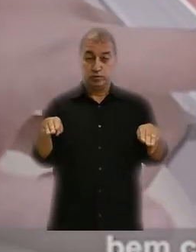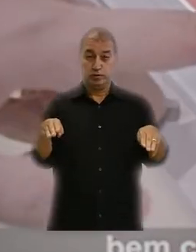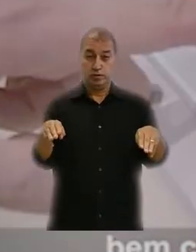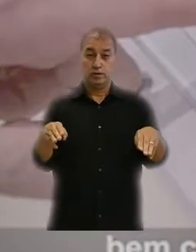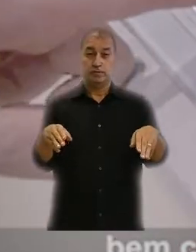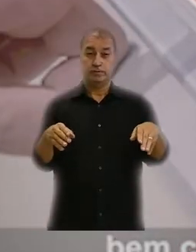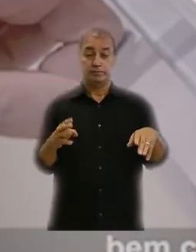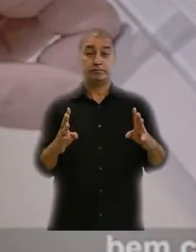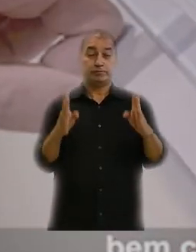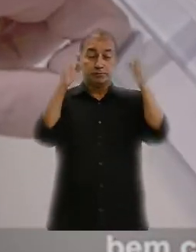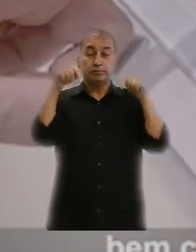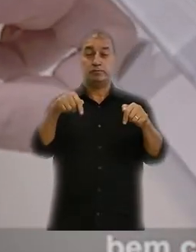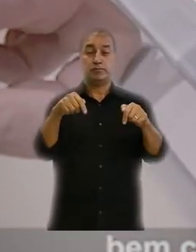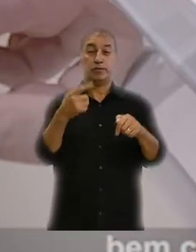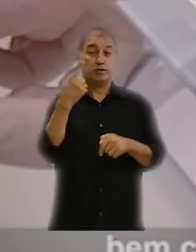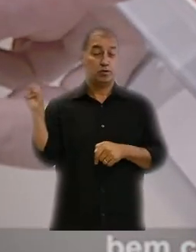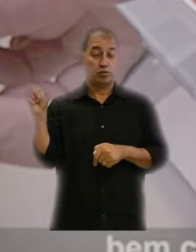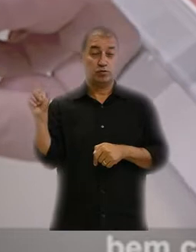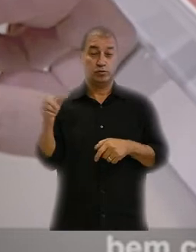Imperial e demais instituições.